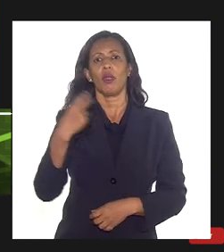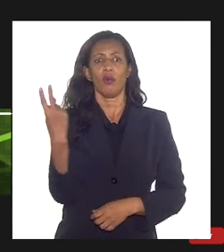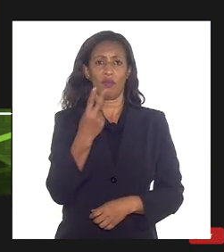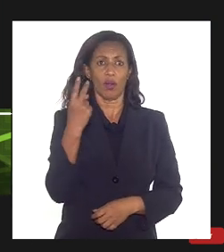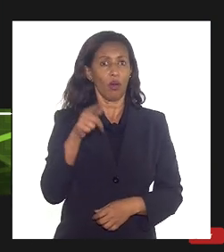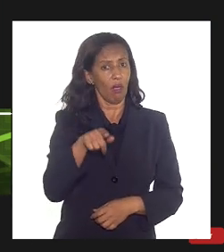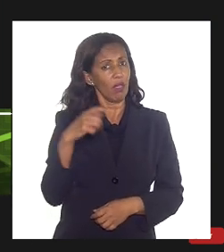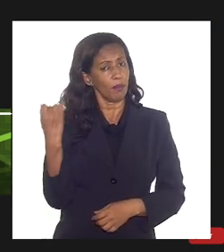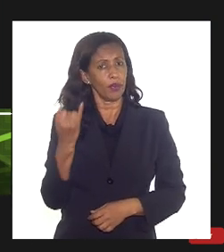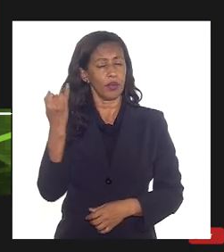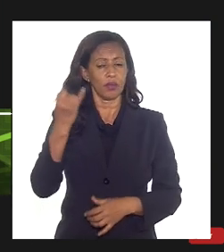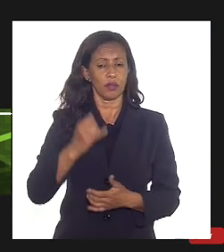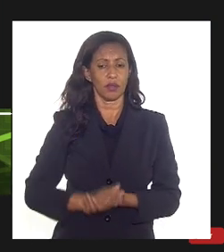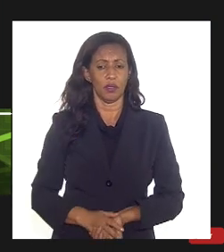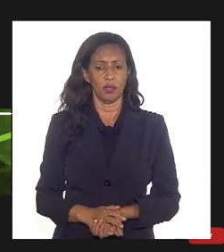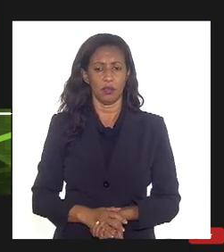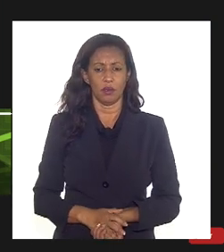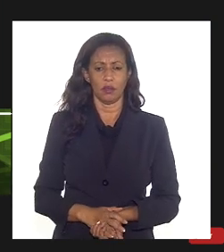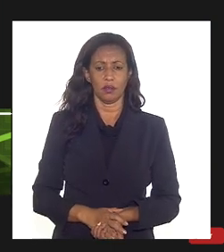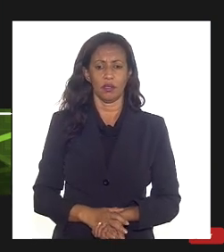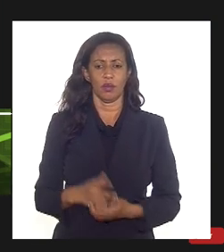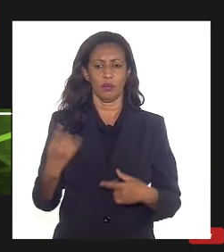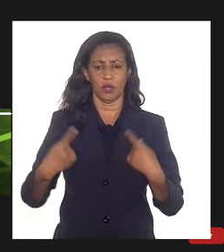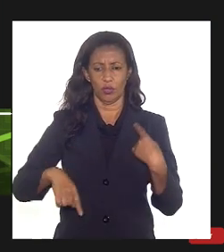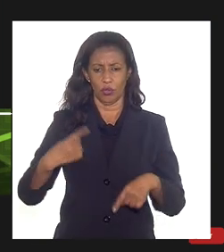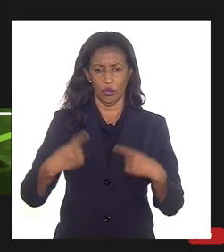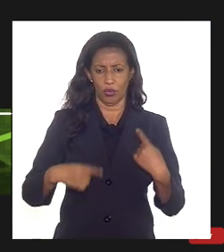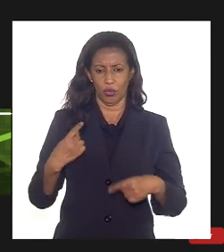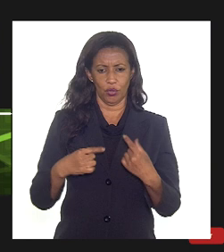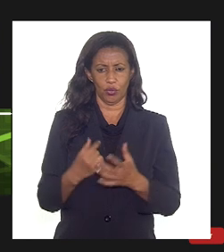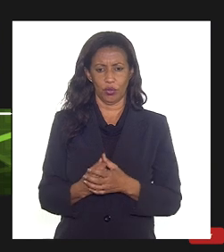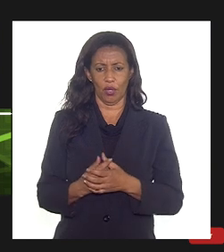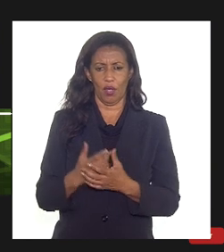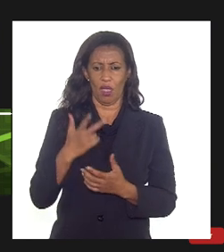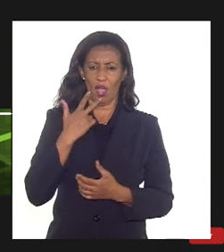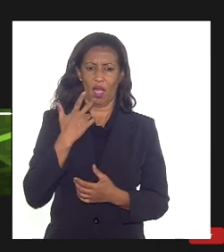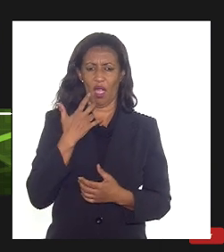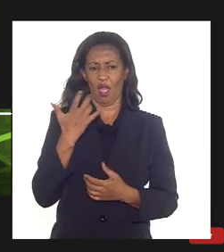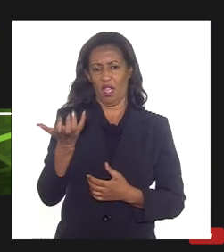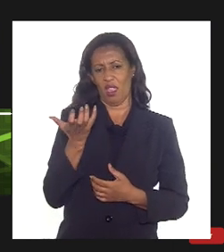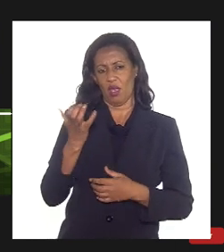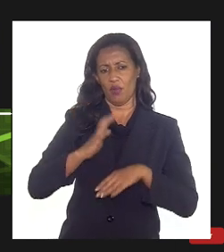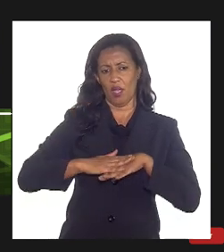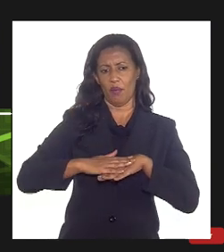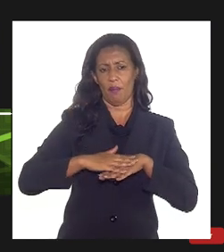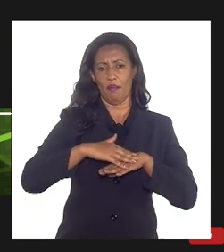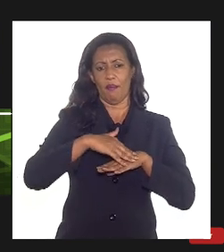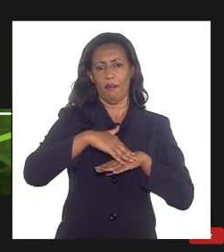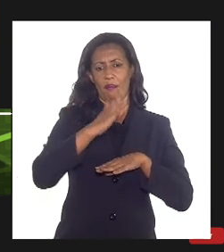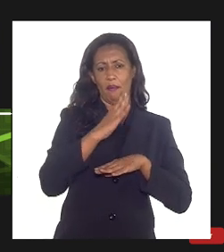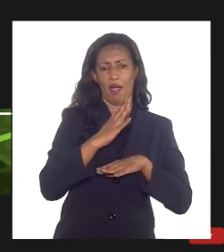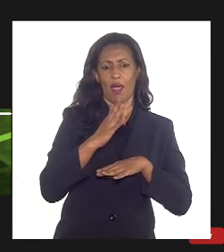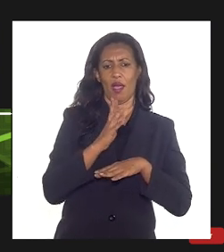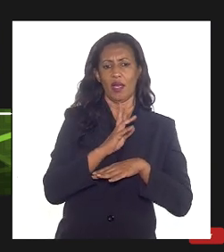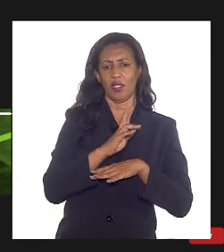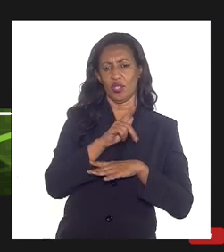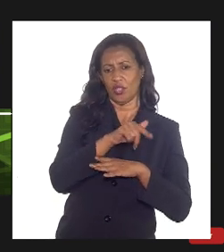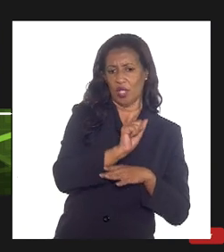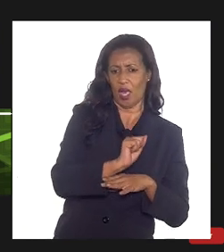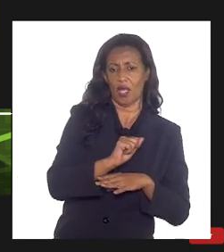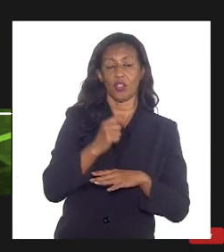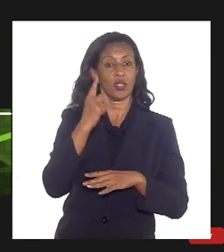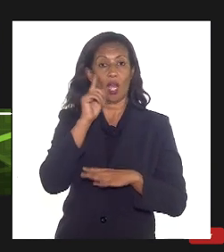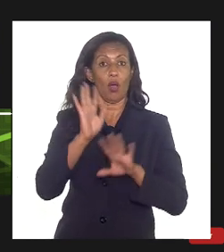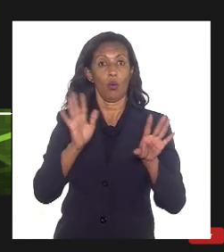importante não é uma discussão de ah não quero disponibilizar mais gás ou menos gás do mercado não quero ser maior